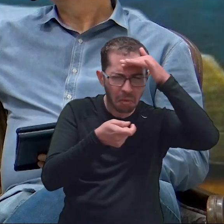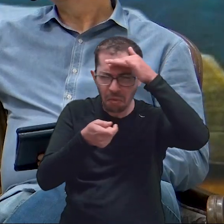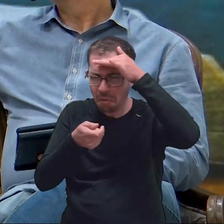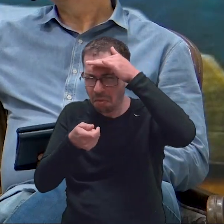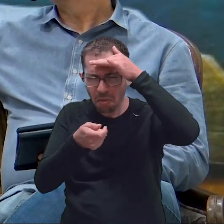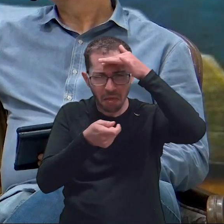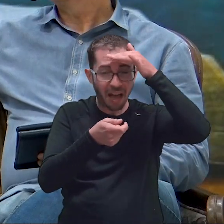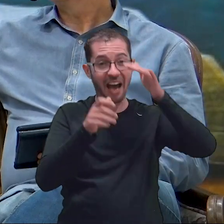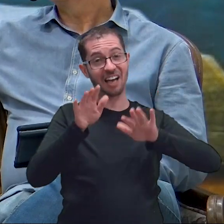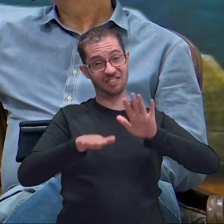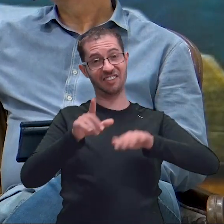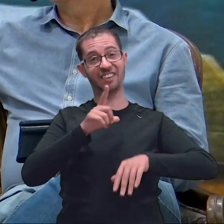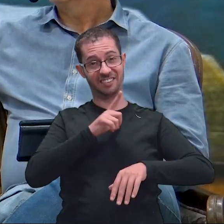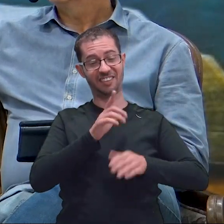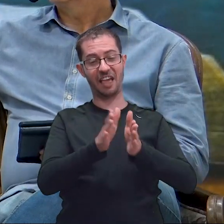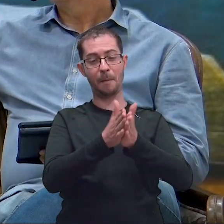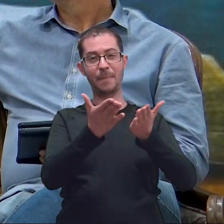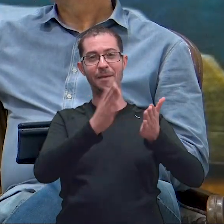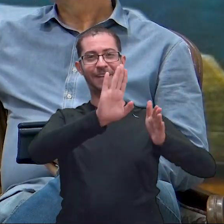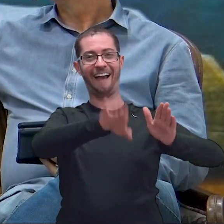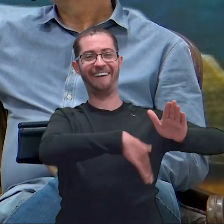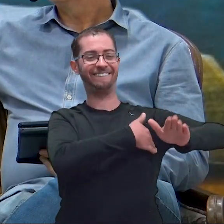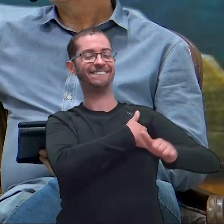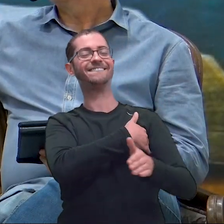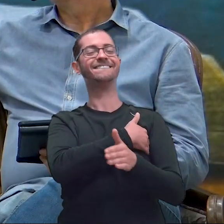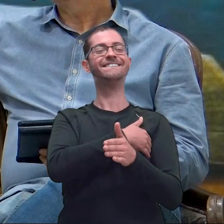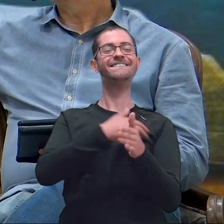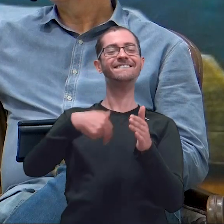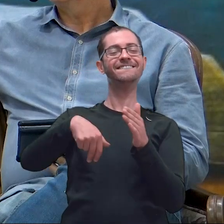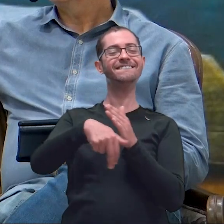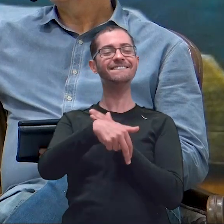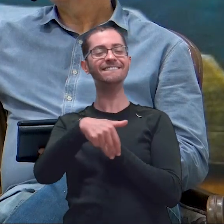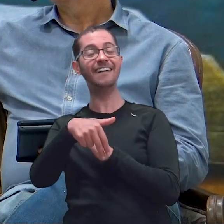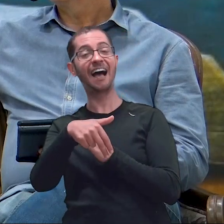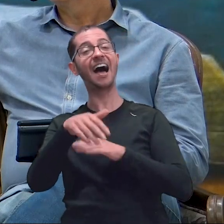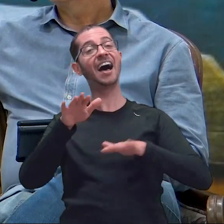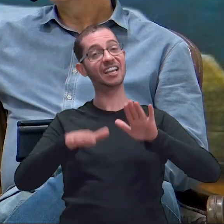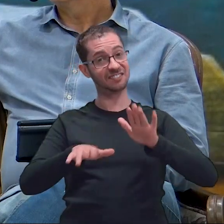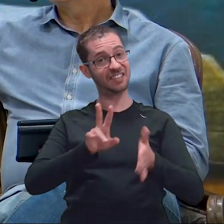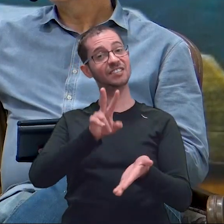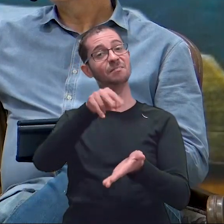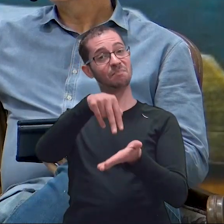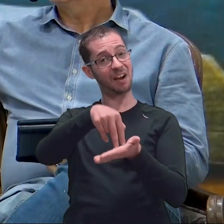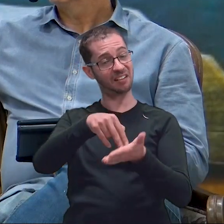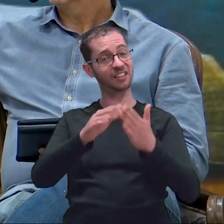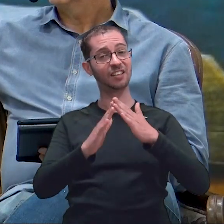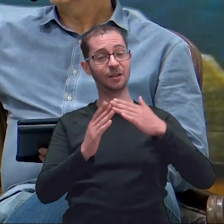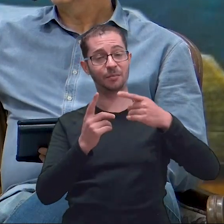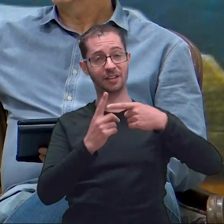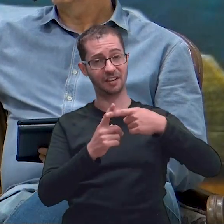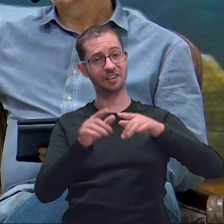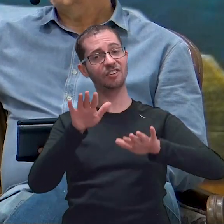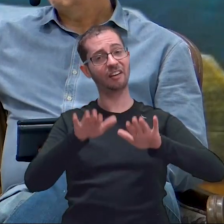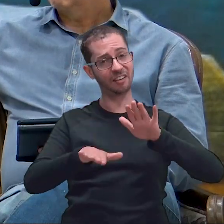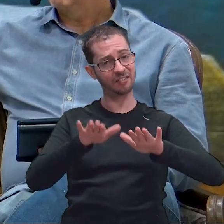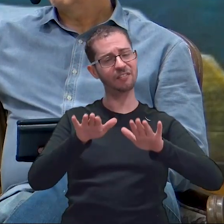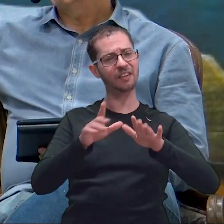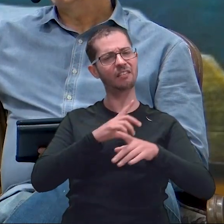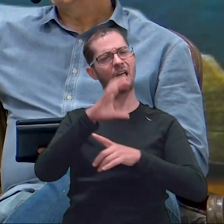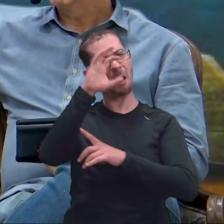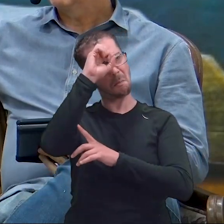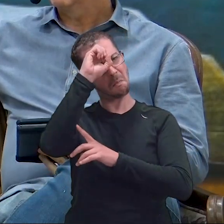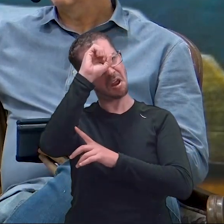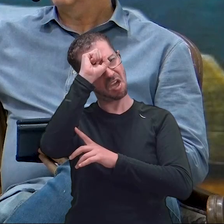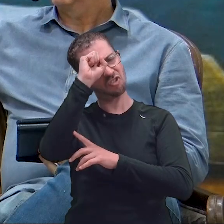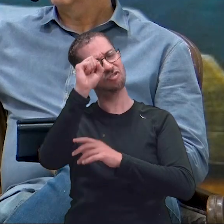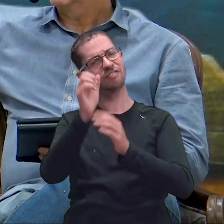está com a Bíblia debaixo do braço, né? Ou participa de alguma comunidade, até ouve os estudos, a